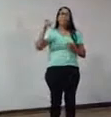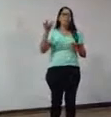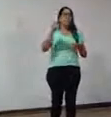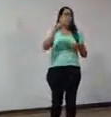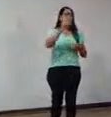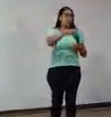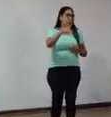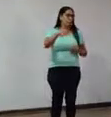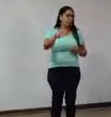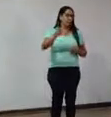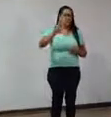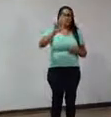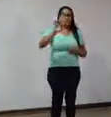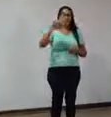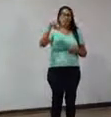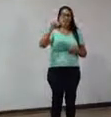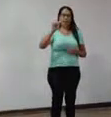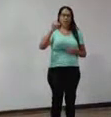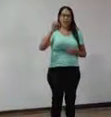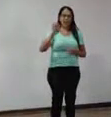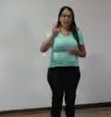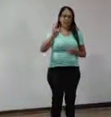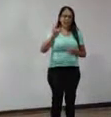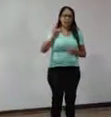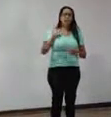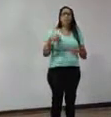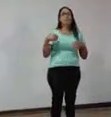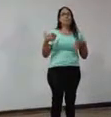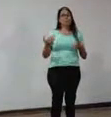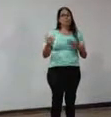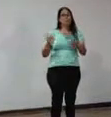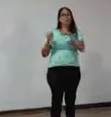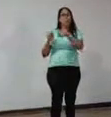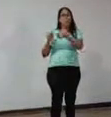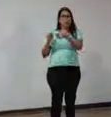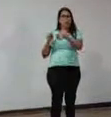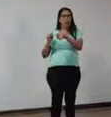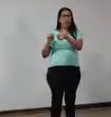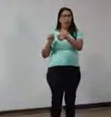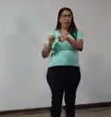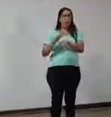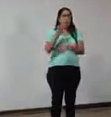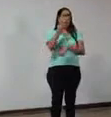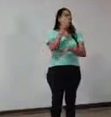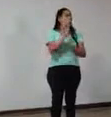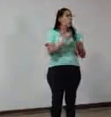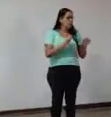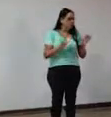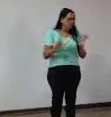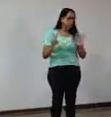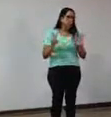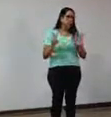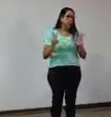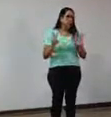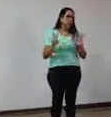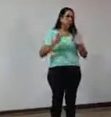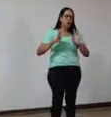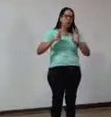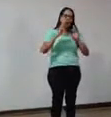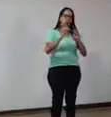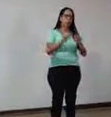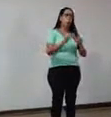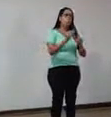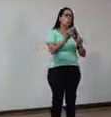professora Renata Bibi. Ela fez uma semana. Todos os personagens.